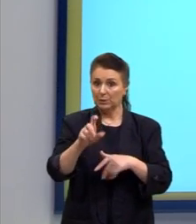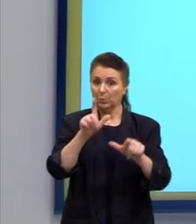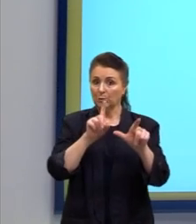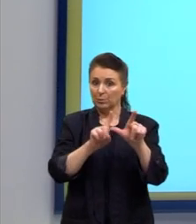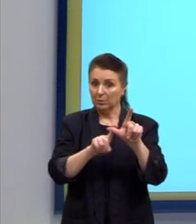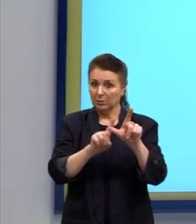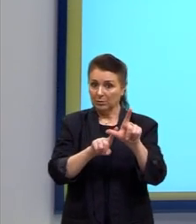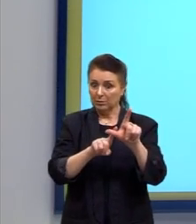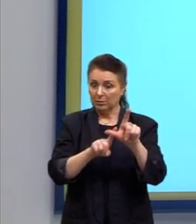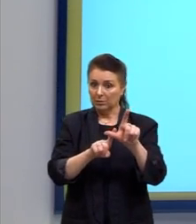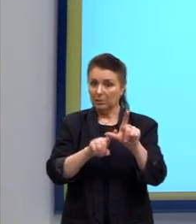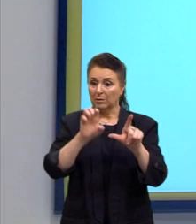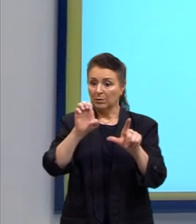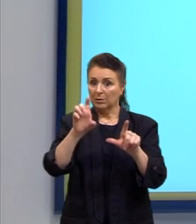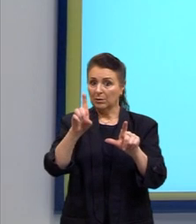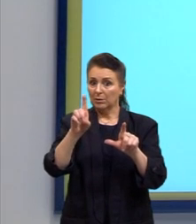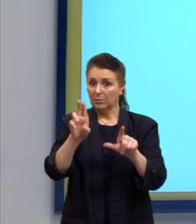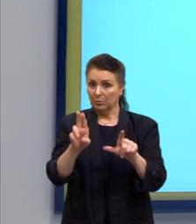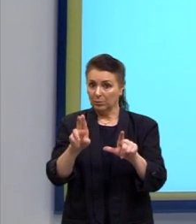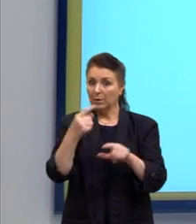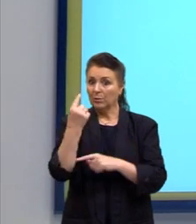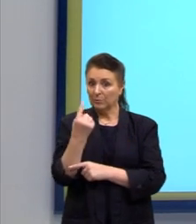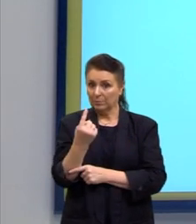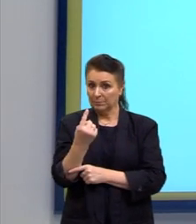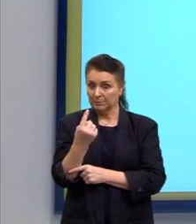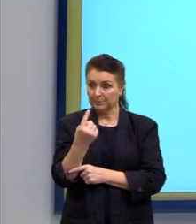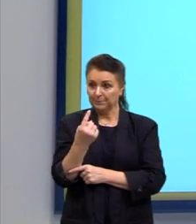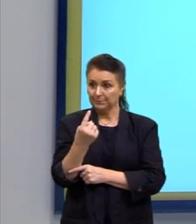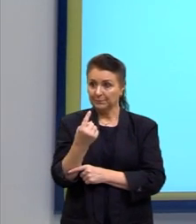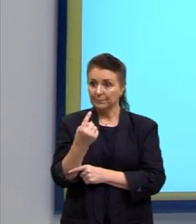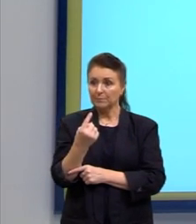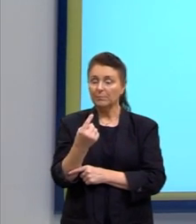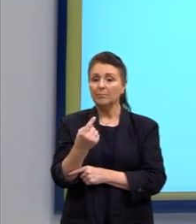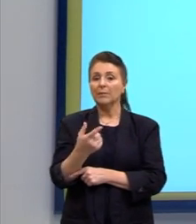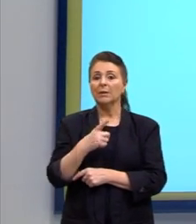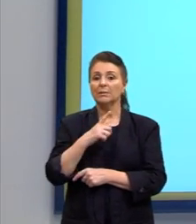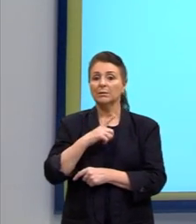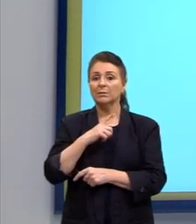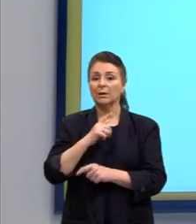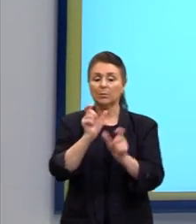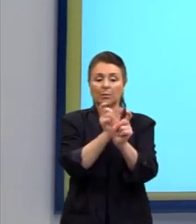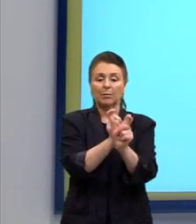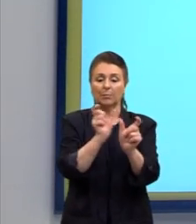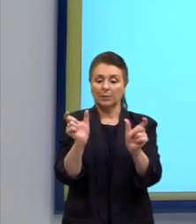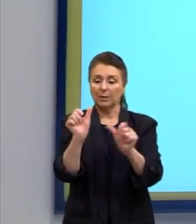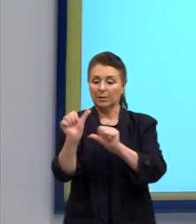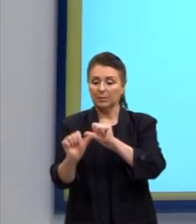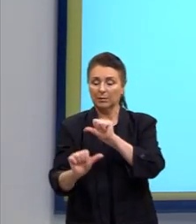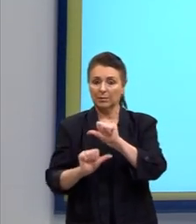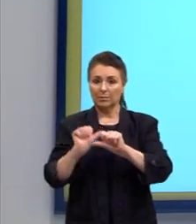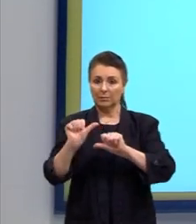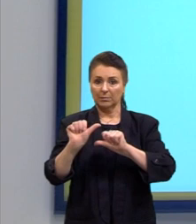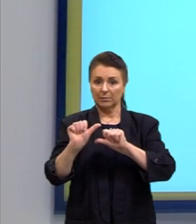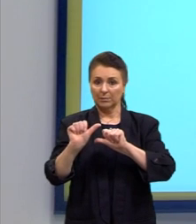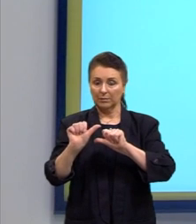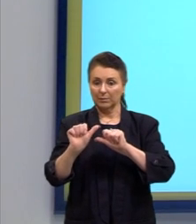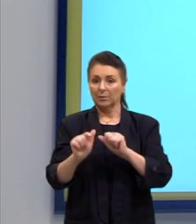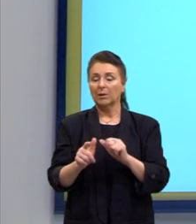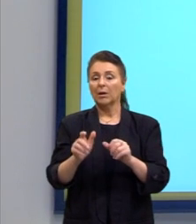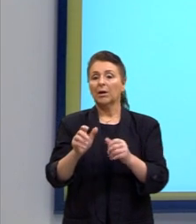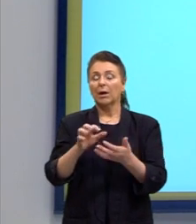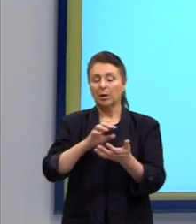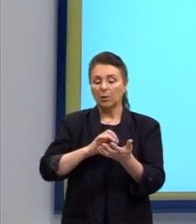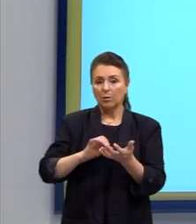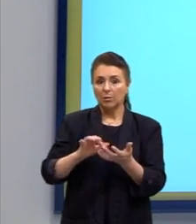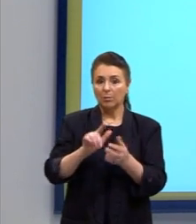né? Já que EDU nós reduzimos a uma só. Então, trata-se de uma permutação. Aí nós calculamos